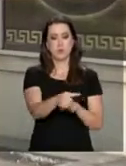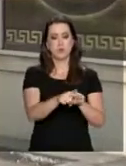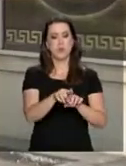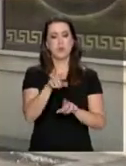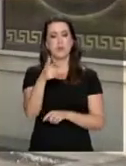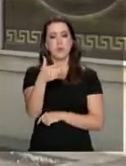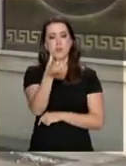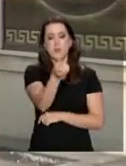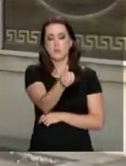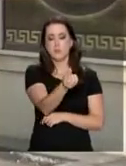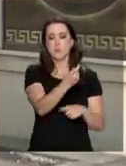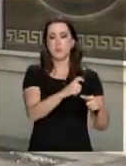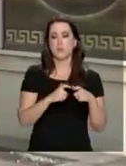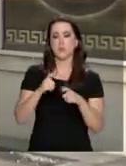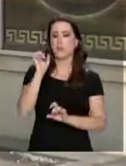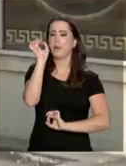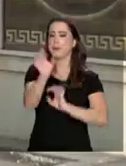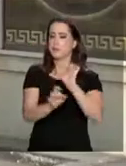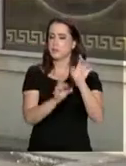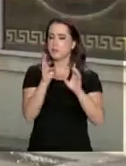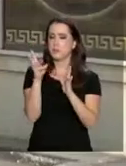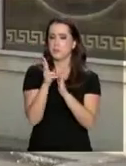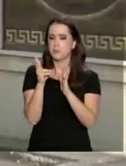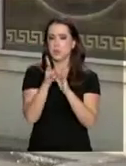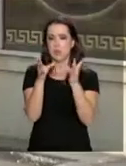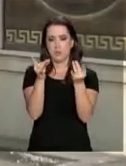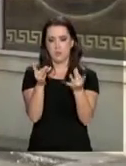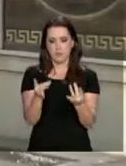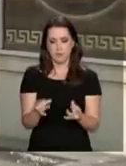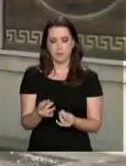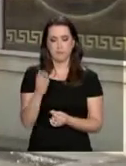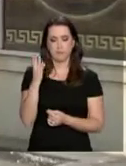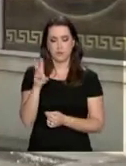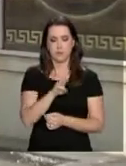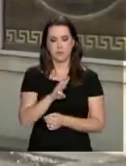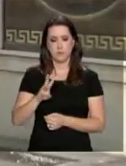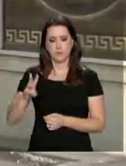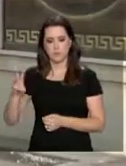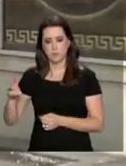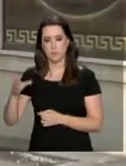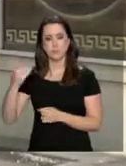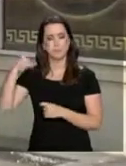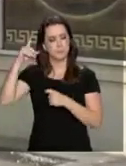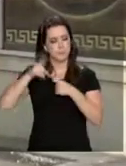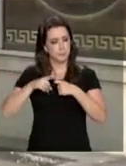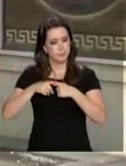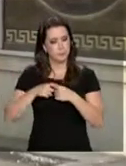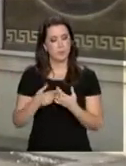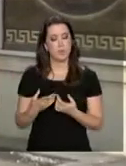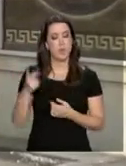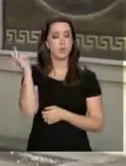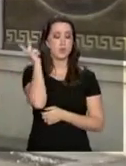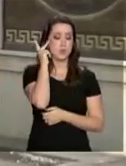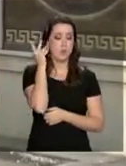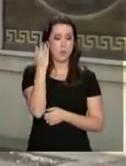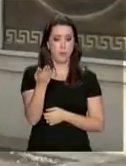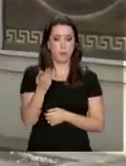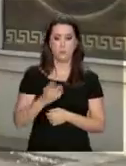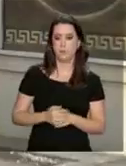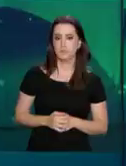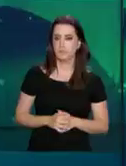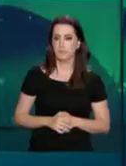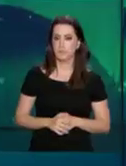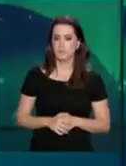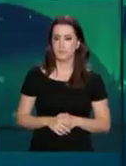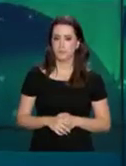especiais indígenas. Todos os detalhes estão em maismédicos.gov.br. De São Paulo, Ricardo Ferraz.